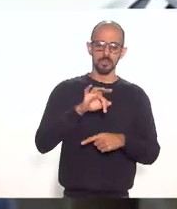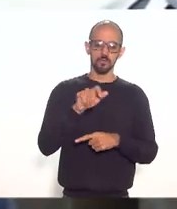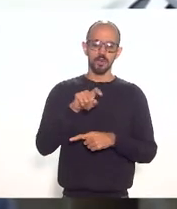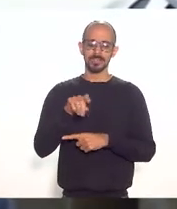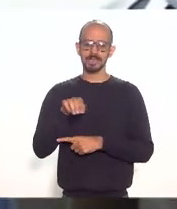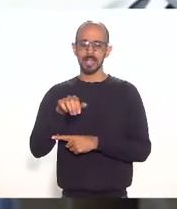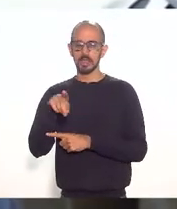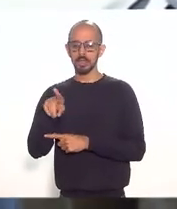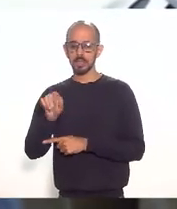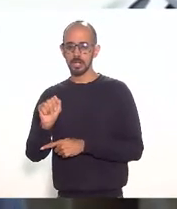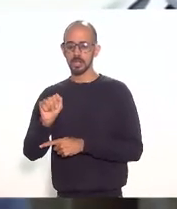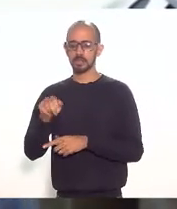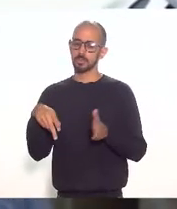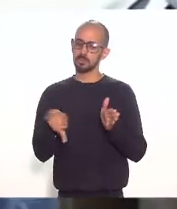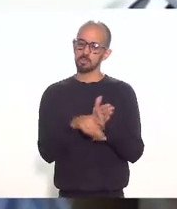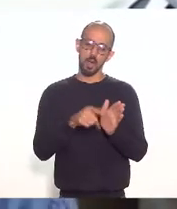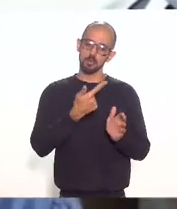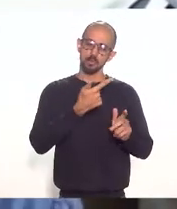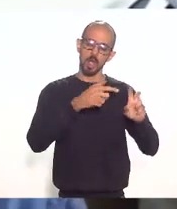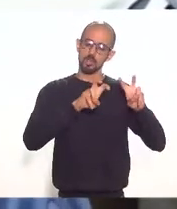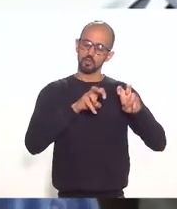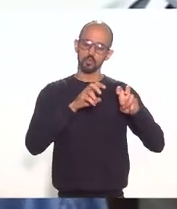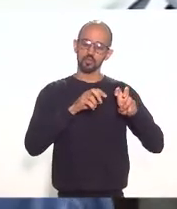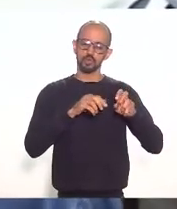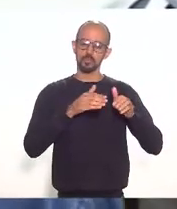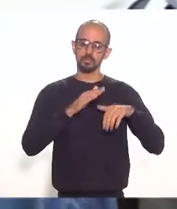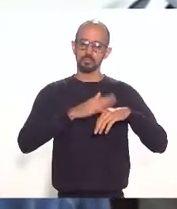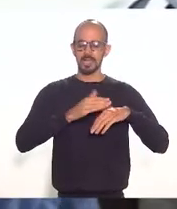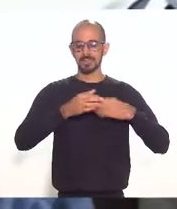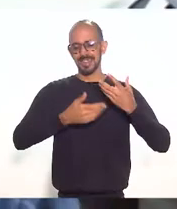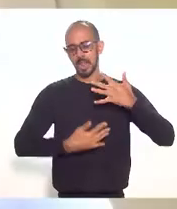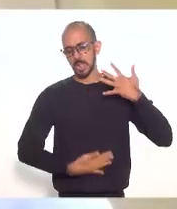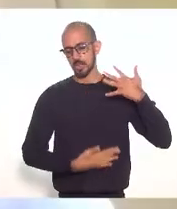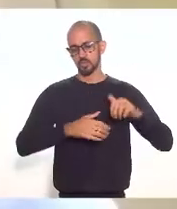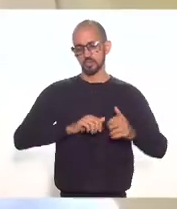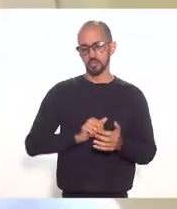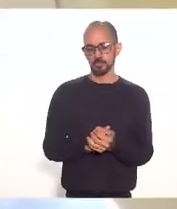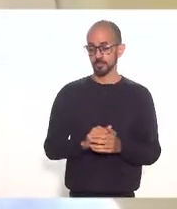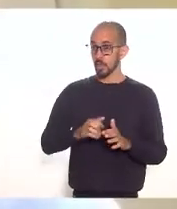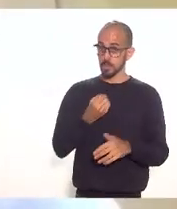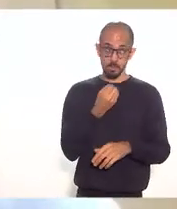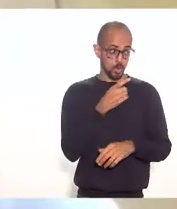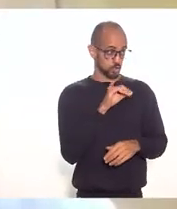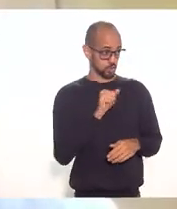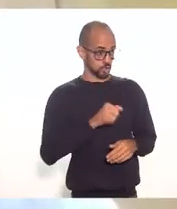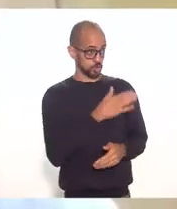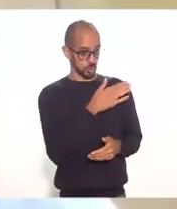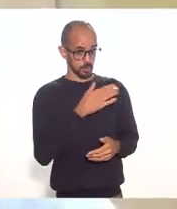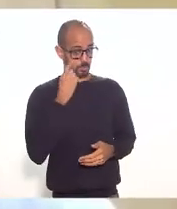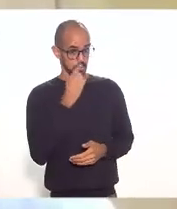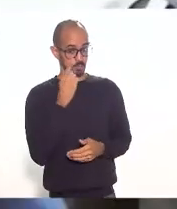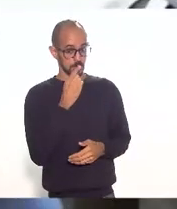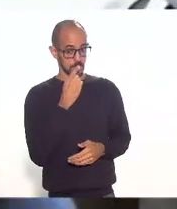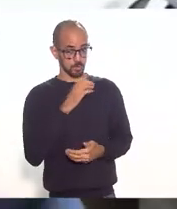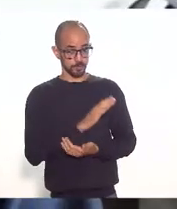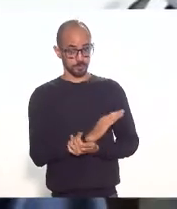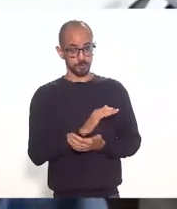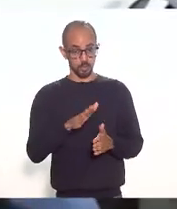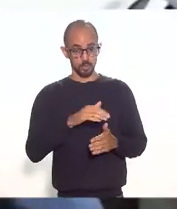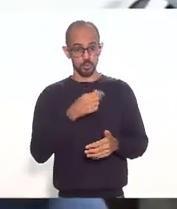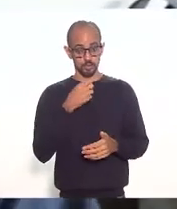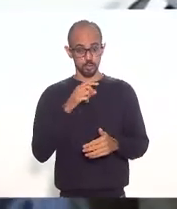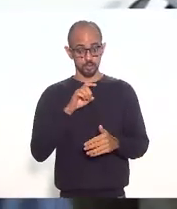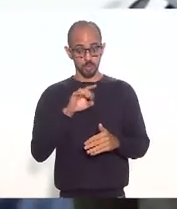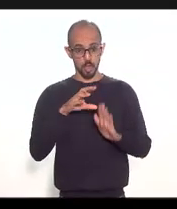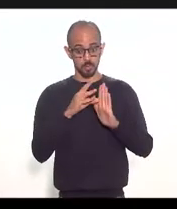Por favor, Gustavo, por favor. Ok. Deputado Luiz Paulo, bom dia a os deputados. a sua presença aqui